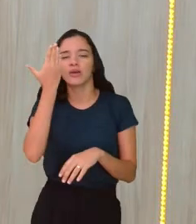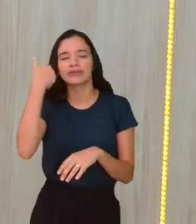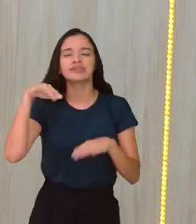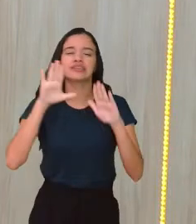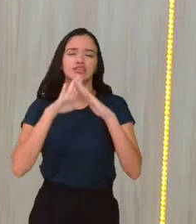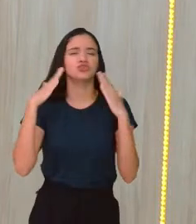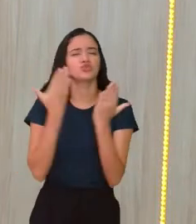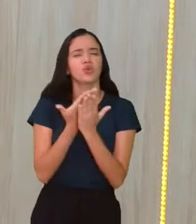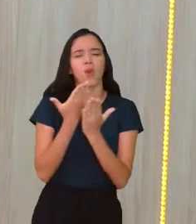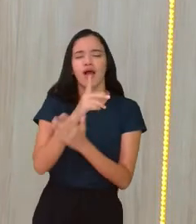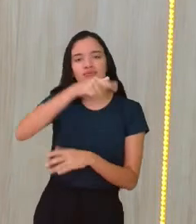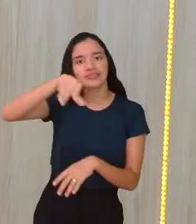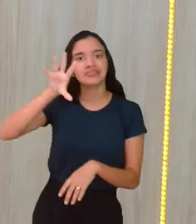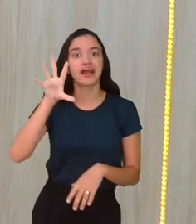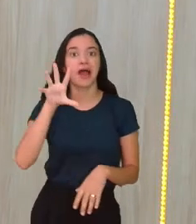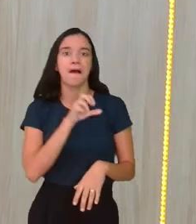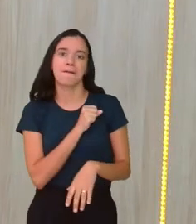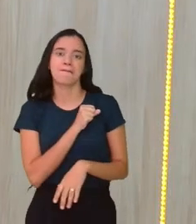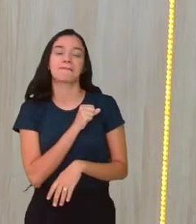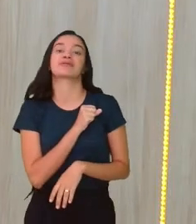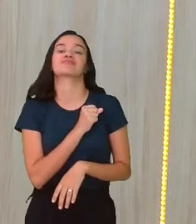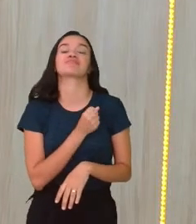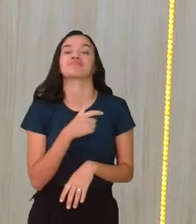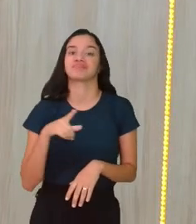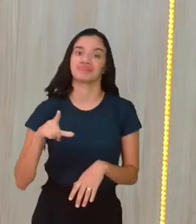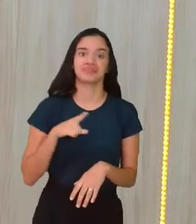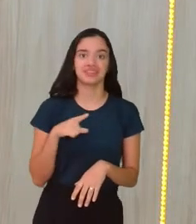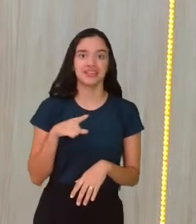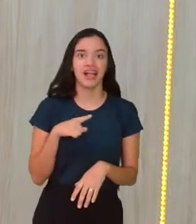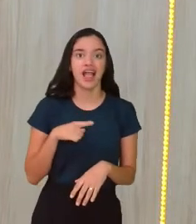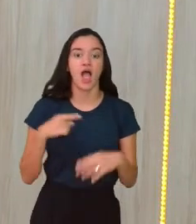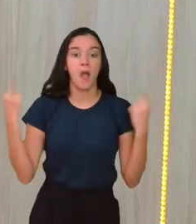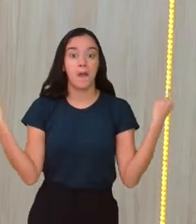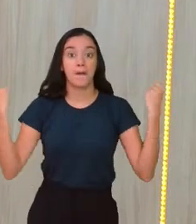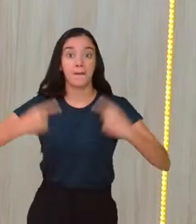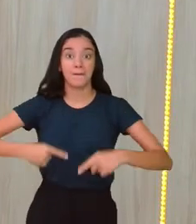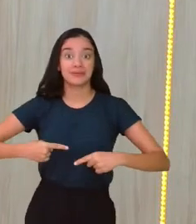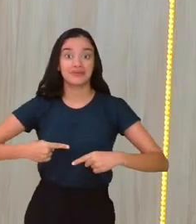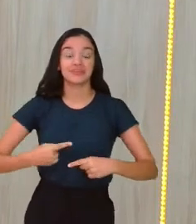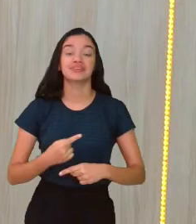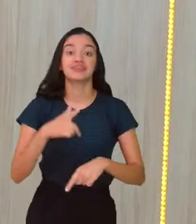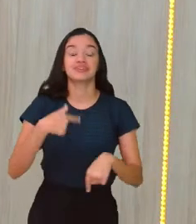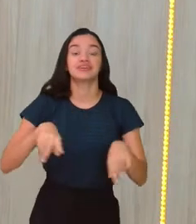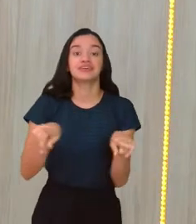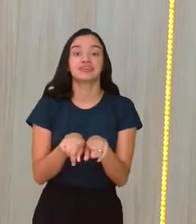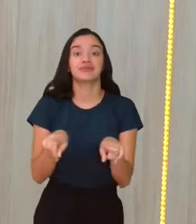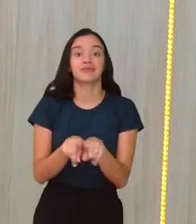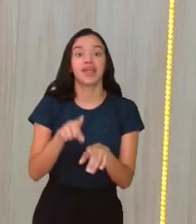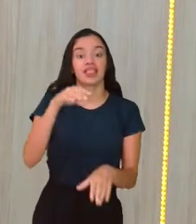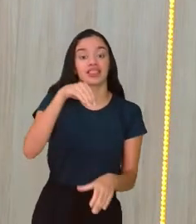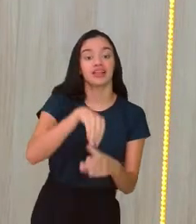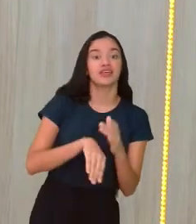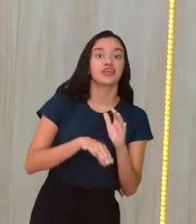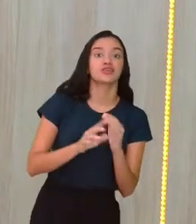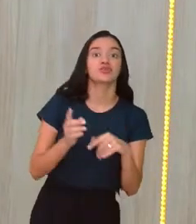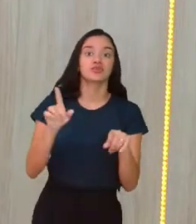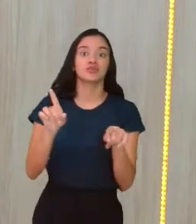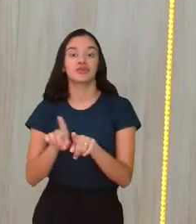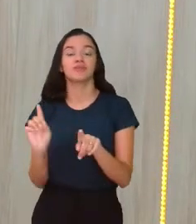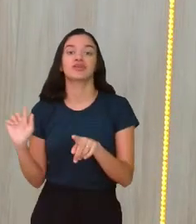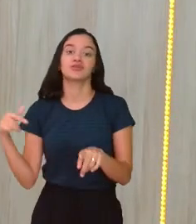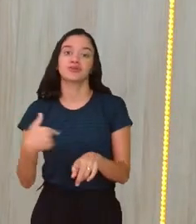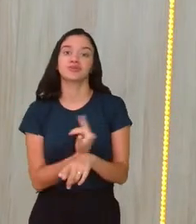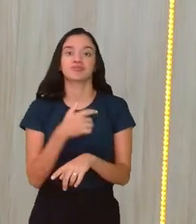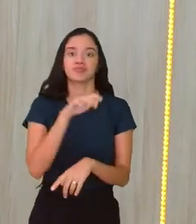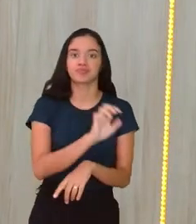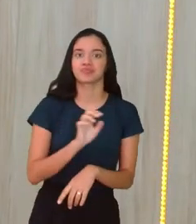escola vocês amam, né, tem aqueles, as competições que existem, né, tanto dentro da escola como dentro do nosso